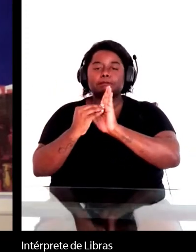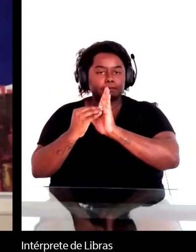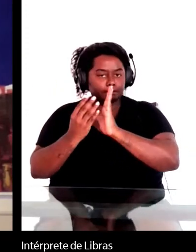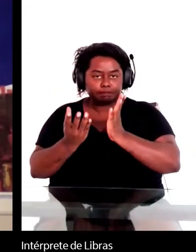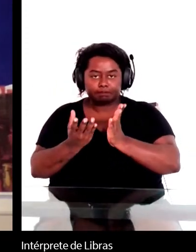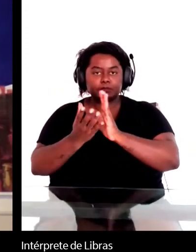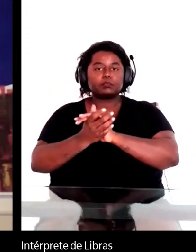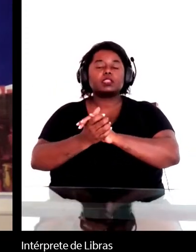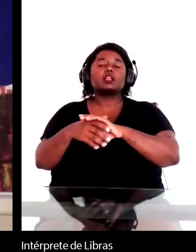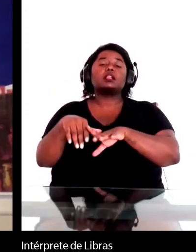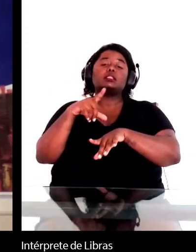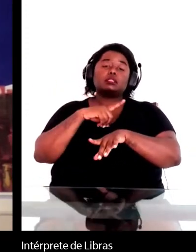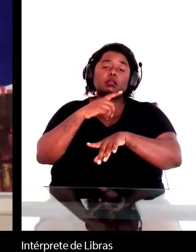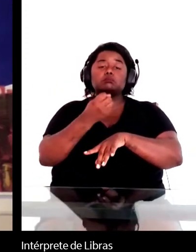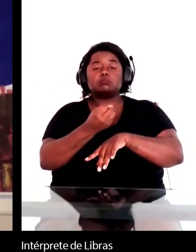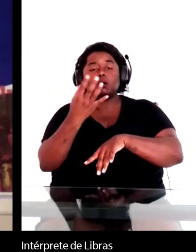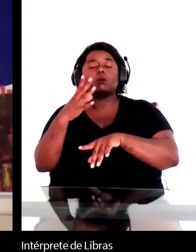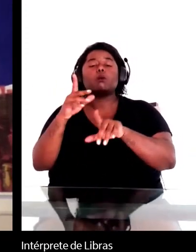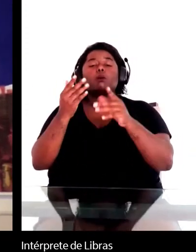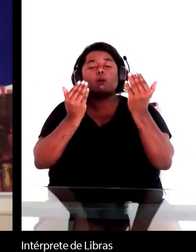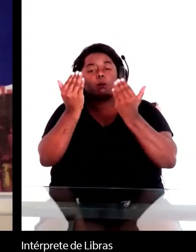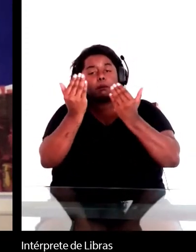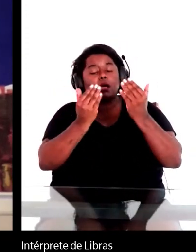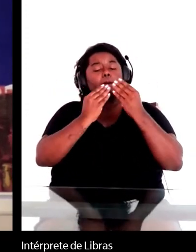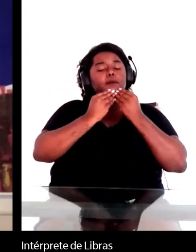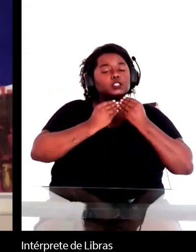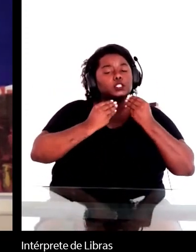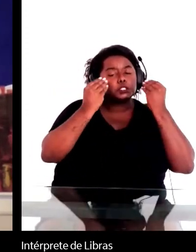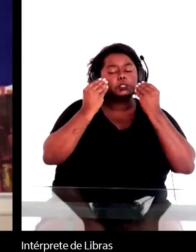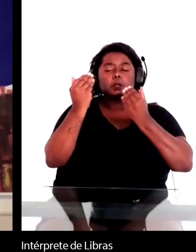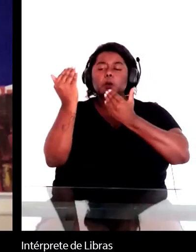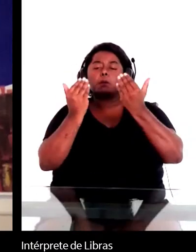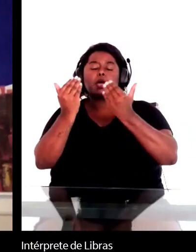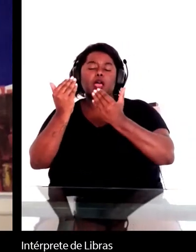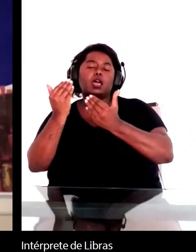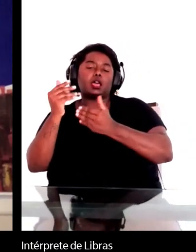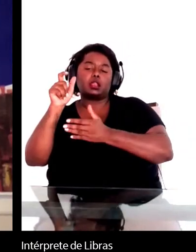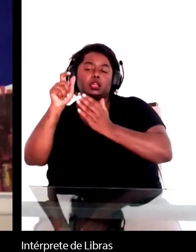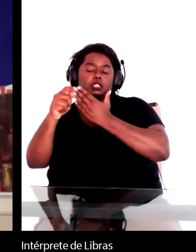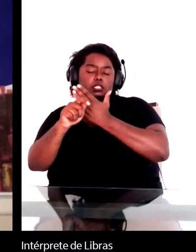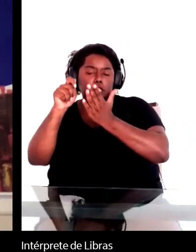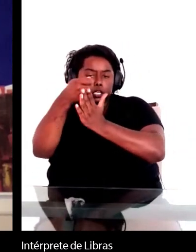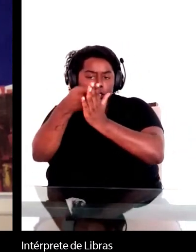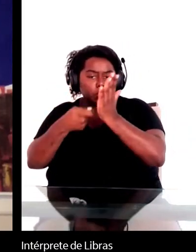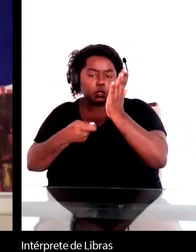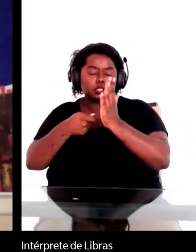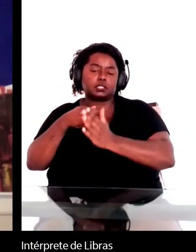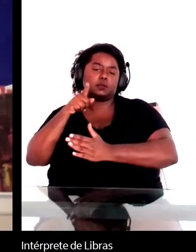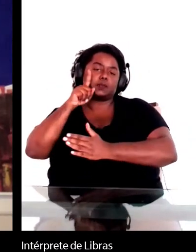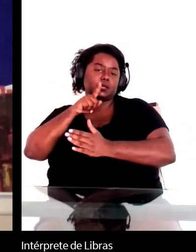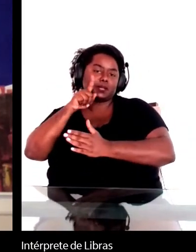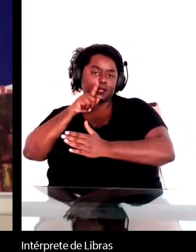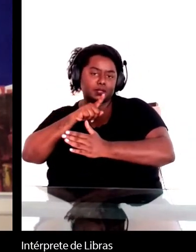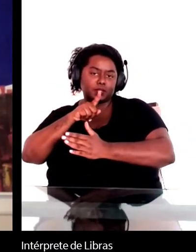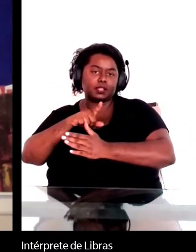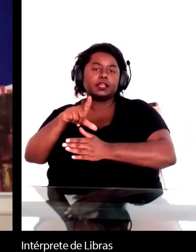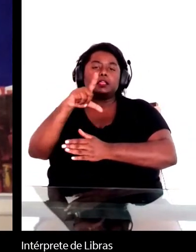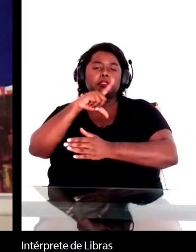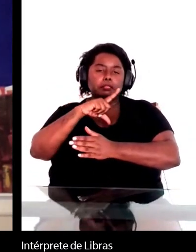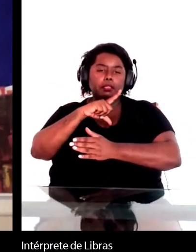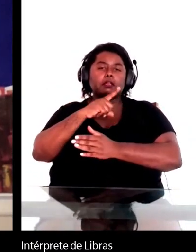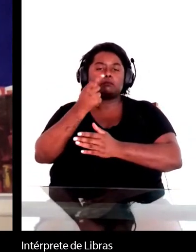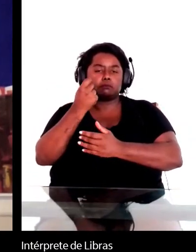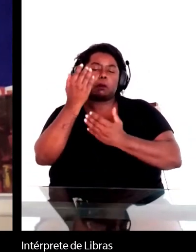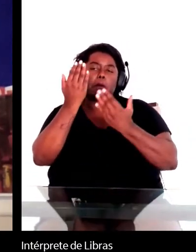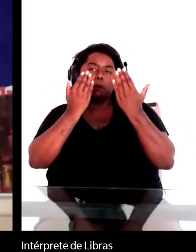Assis com escritores norte-americanos. Temos o caso conhecido de Henry James, mas poderia haver outras comparações